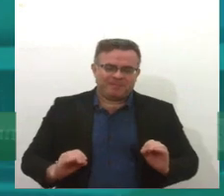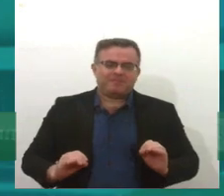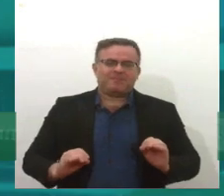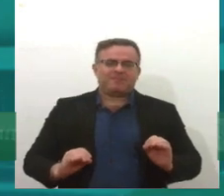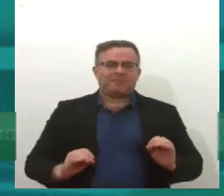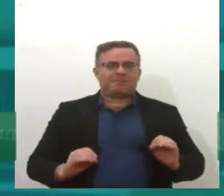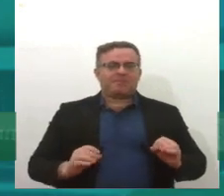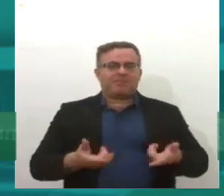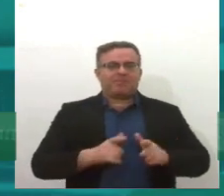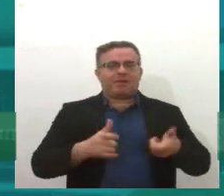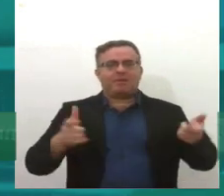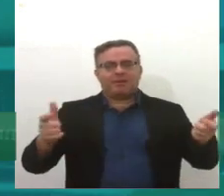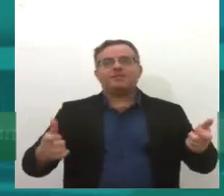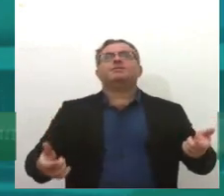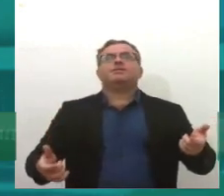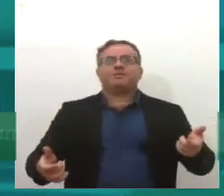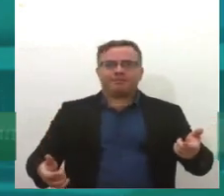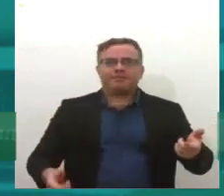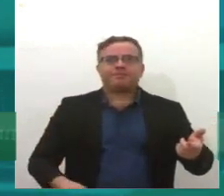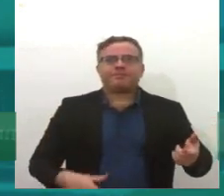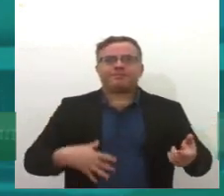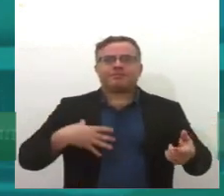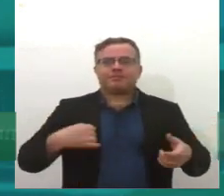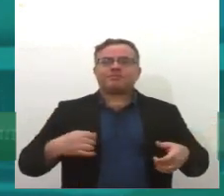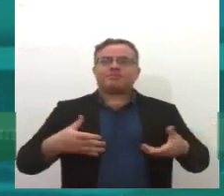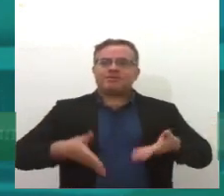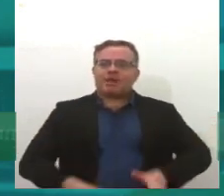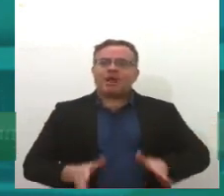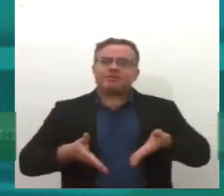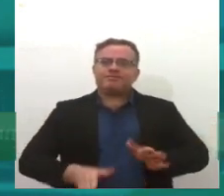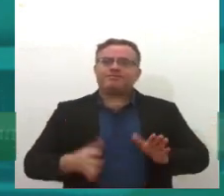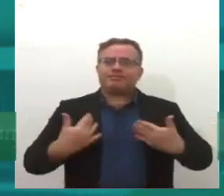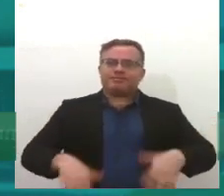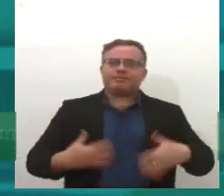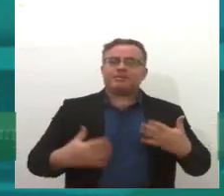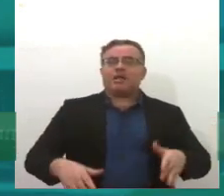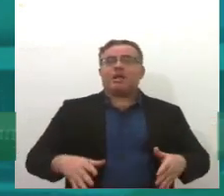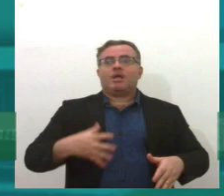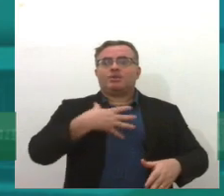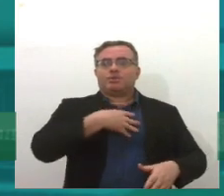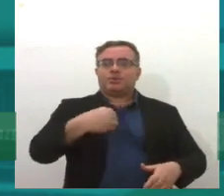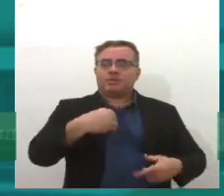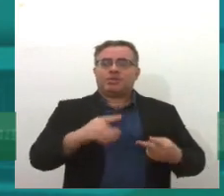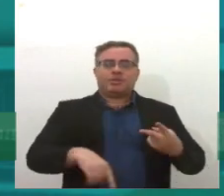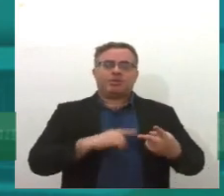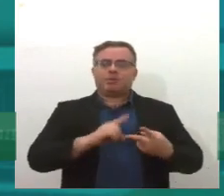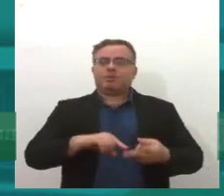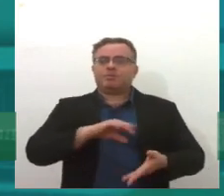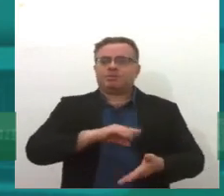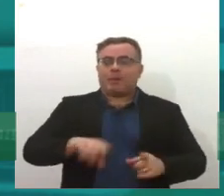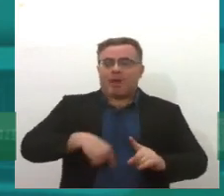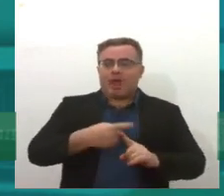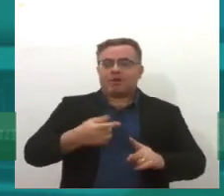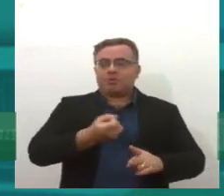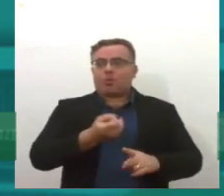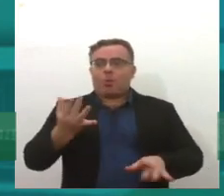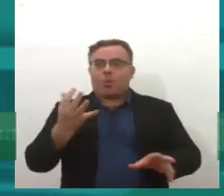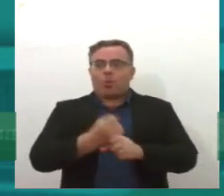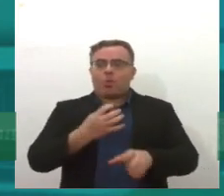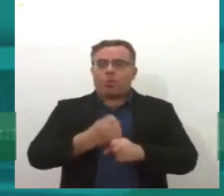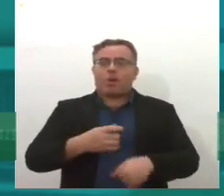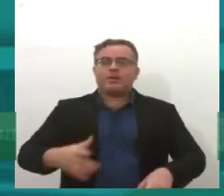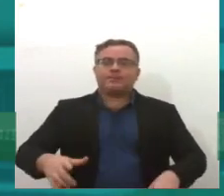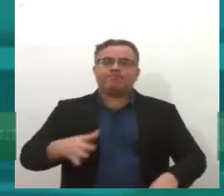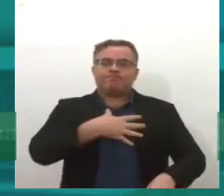da população adoecida com depressão, do aumento dos índices de suicídio, quando a gente traz esses índices para o diálogo,